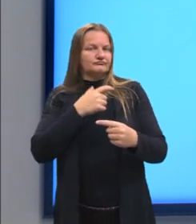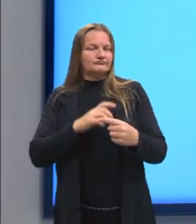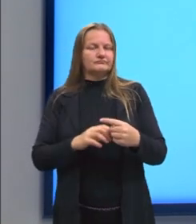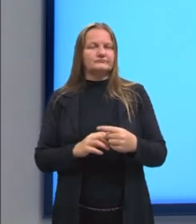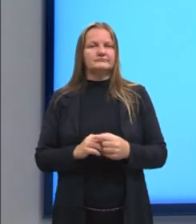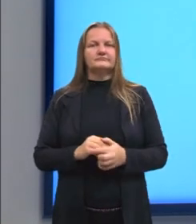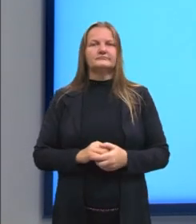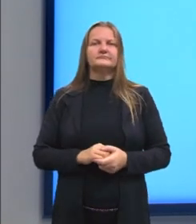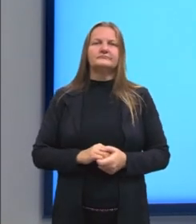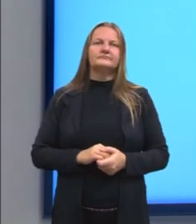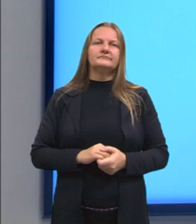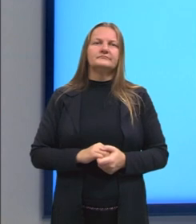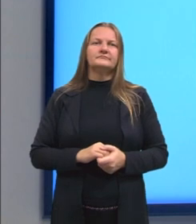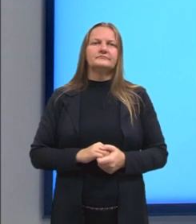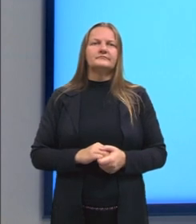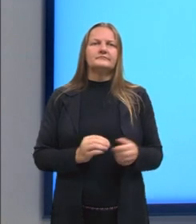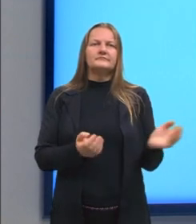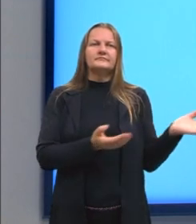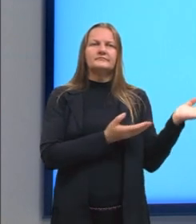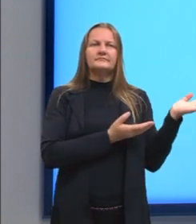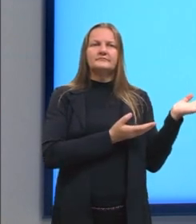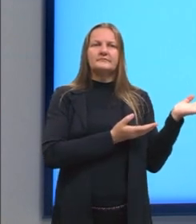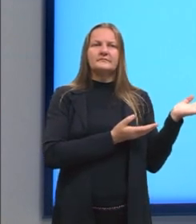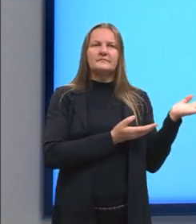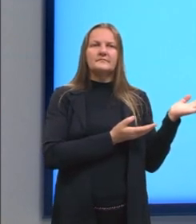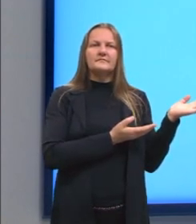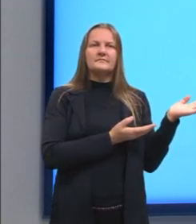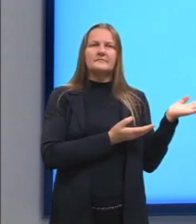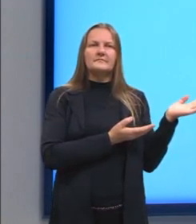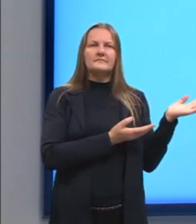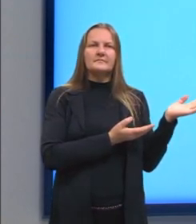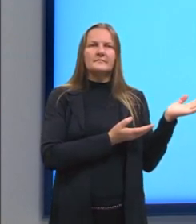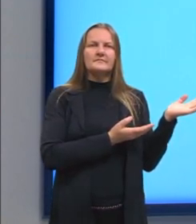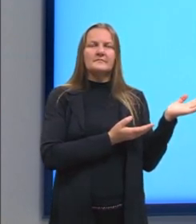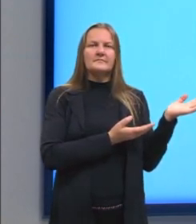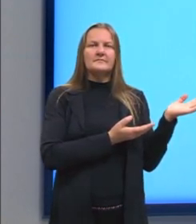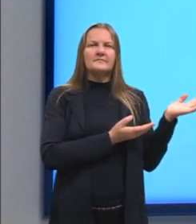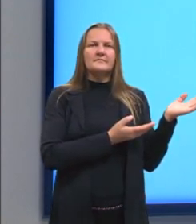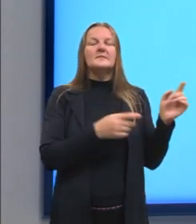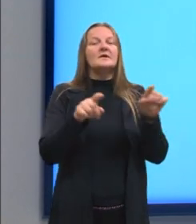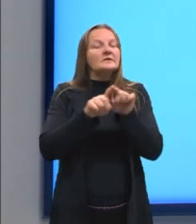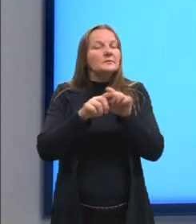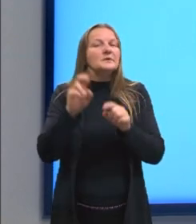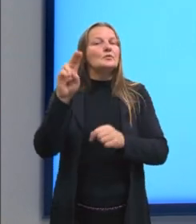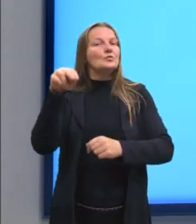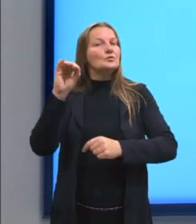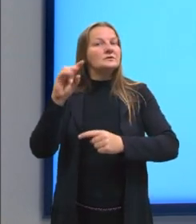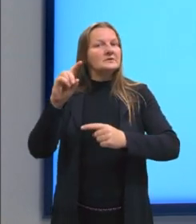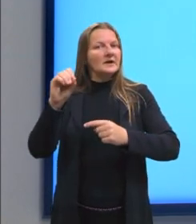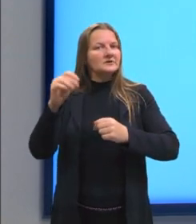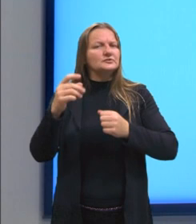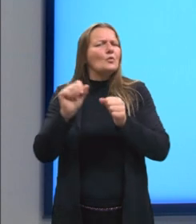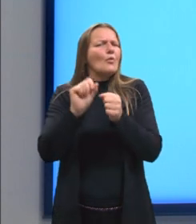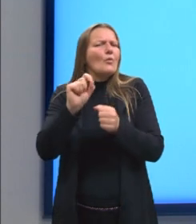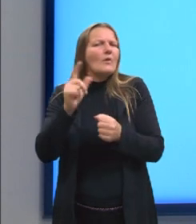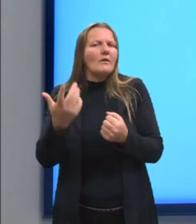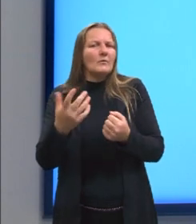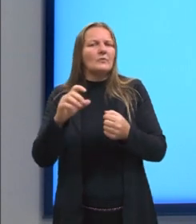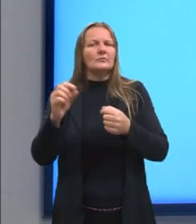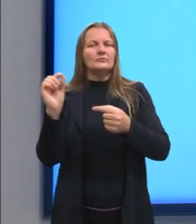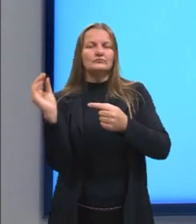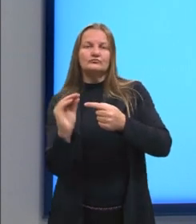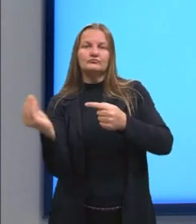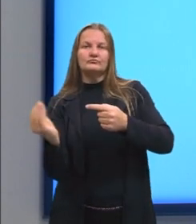Aqui, tá? Eu destaquei ali também colocando as unidades que nós estávamos trabalhando e aqui,